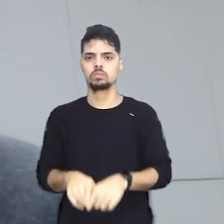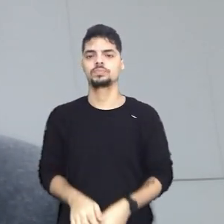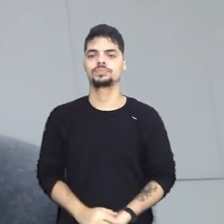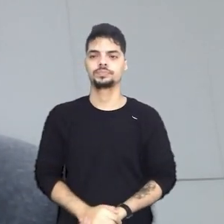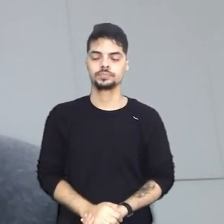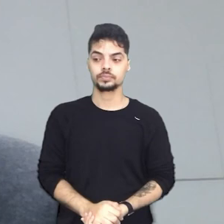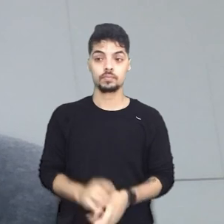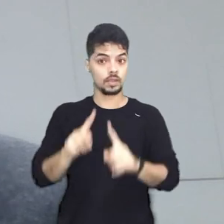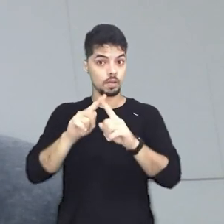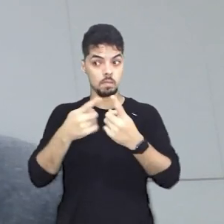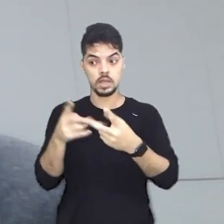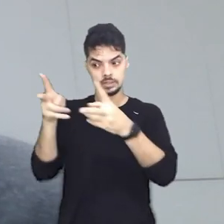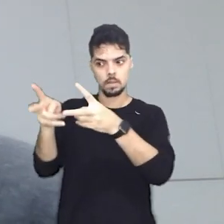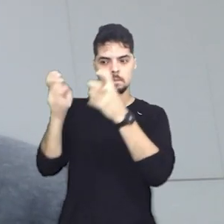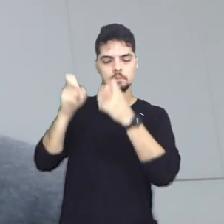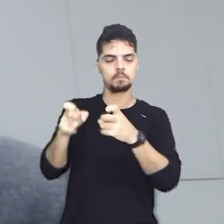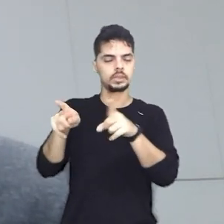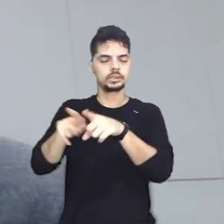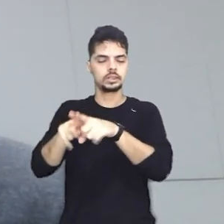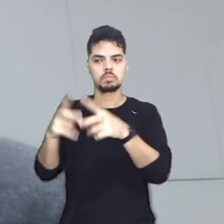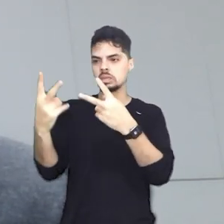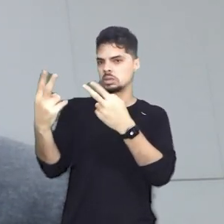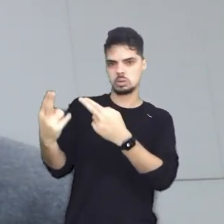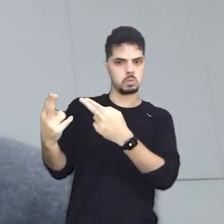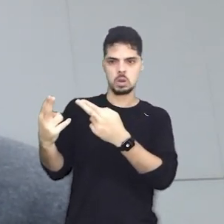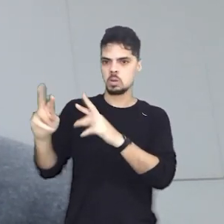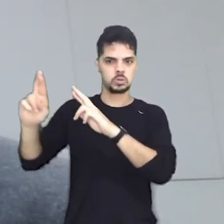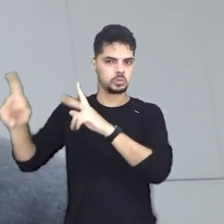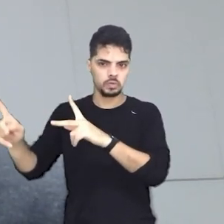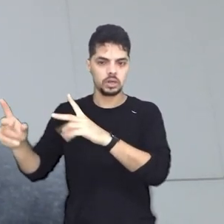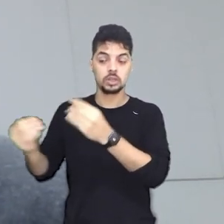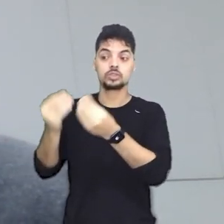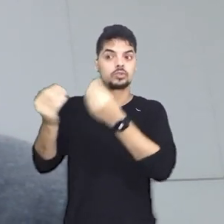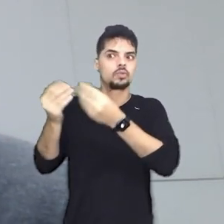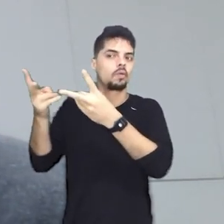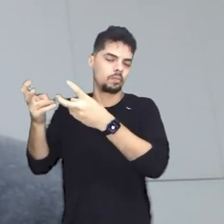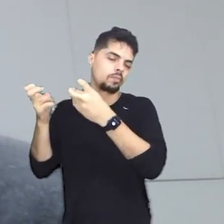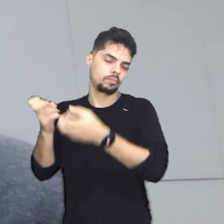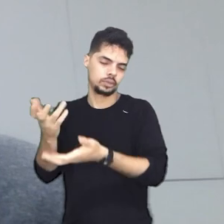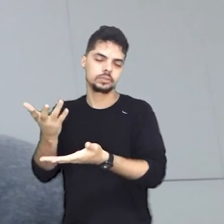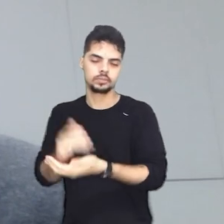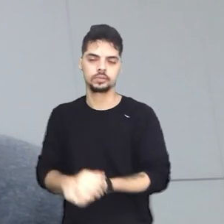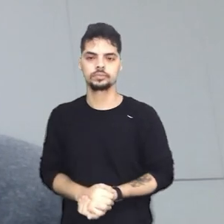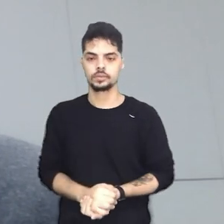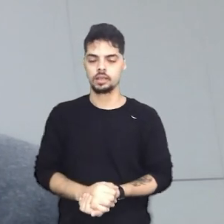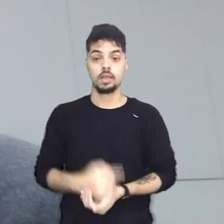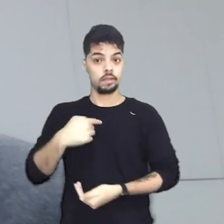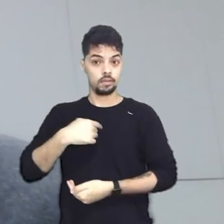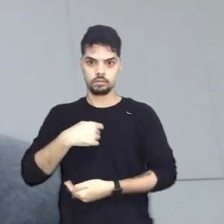semelhanças e diferenças. Eu